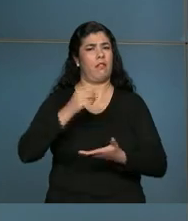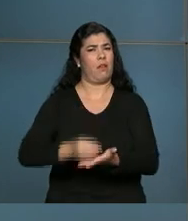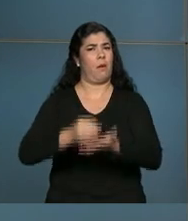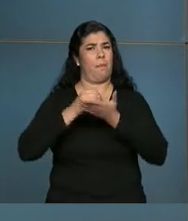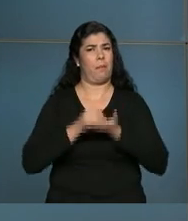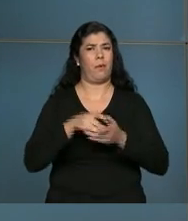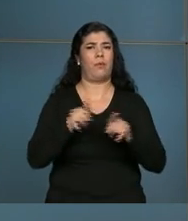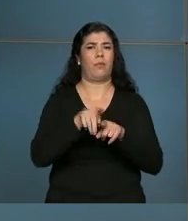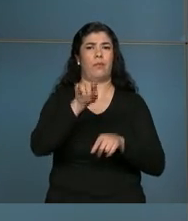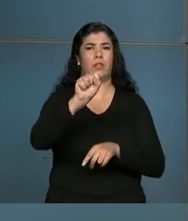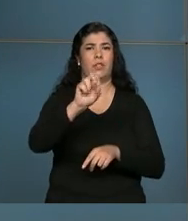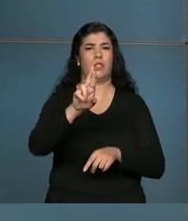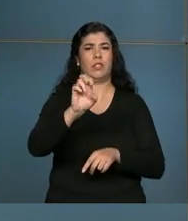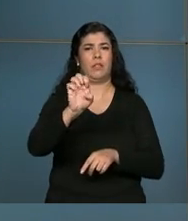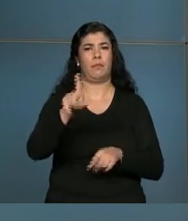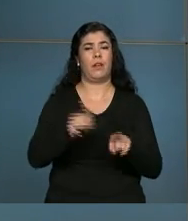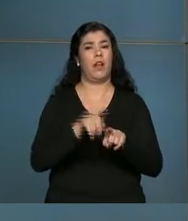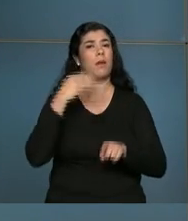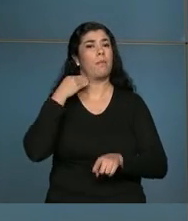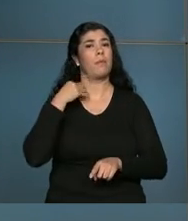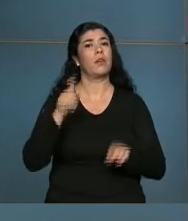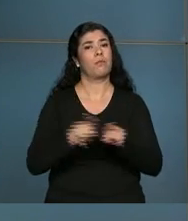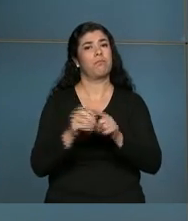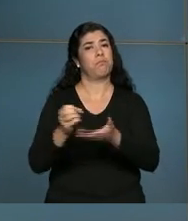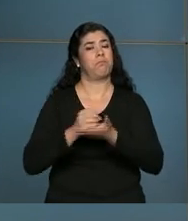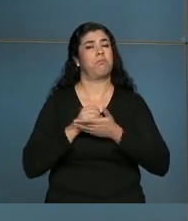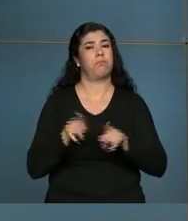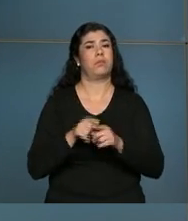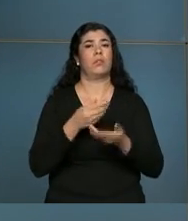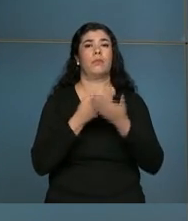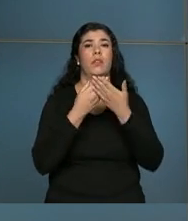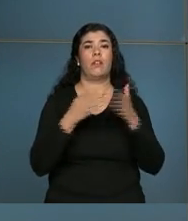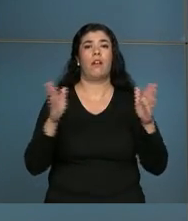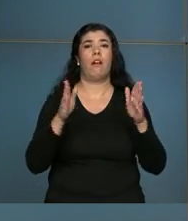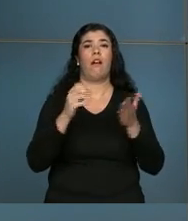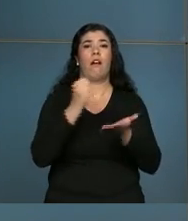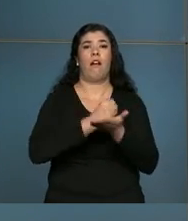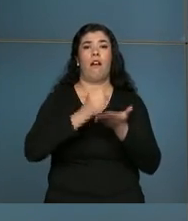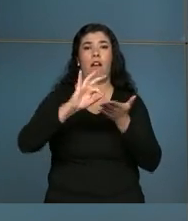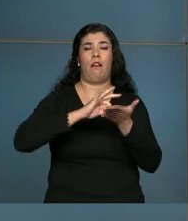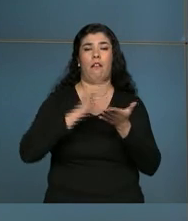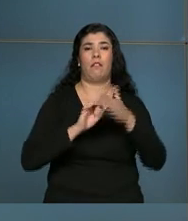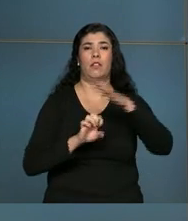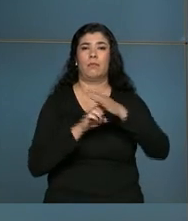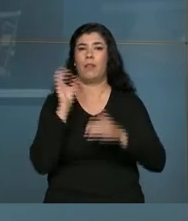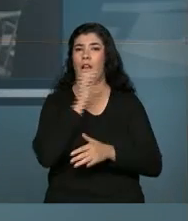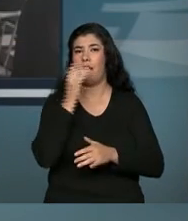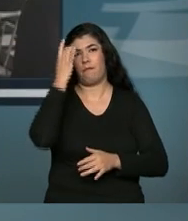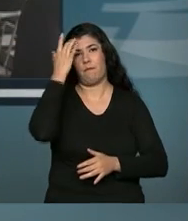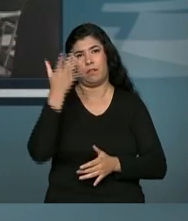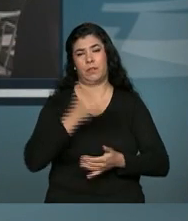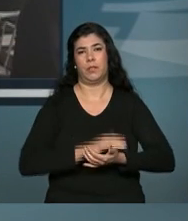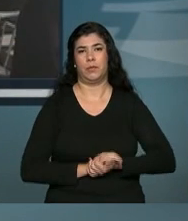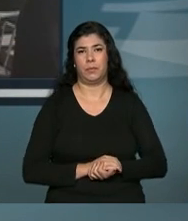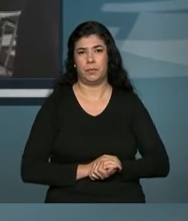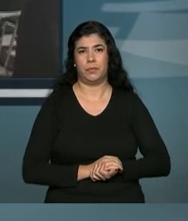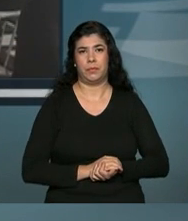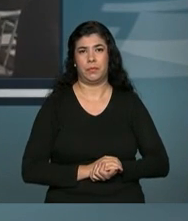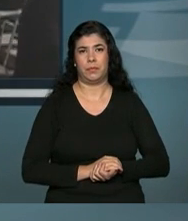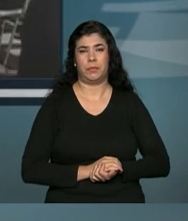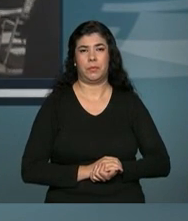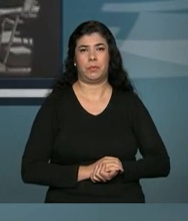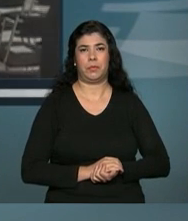do SEBRAE e dos bancos. Além disso, a abertura de empresas ficou mais fácil e rápida. Nós temos